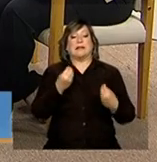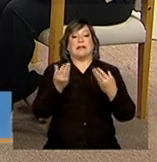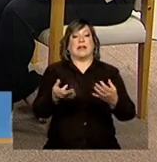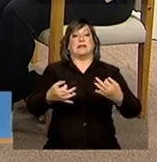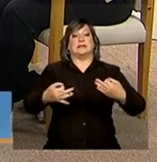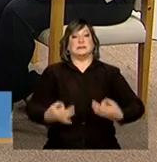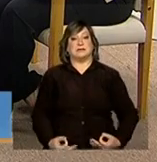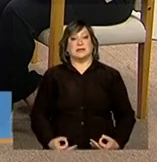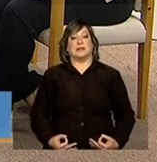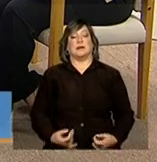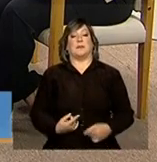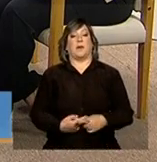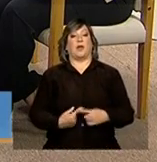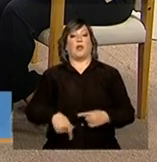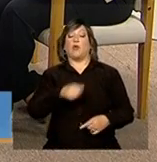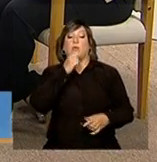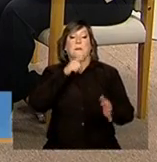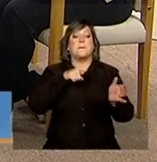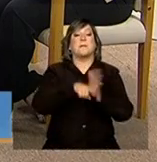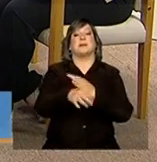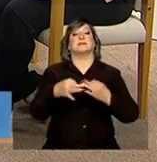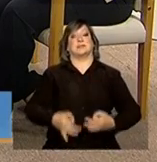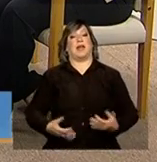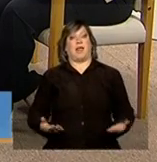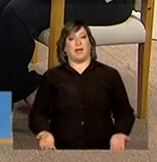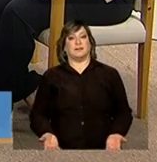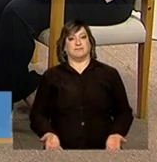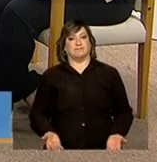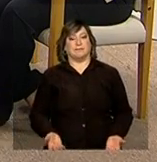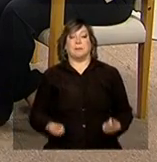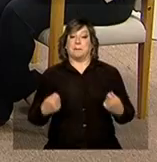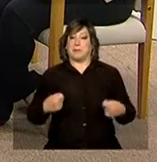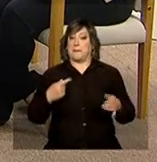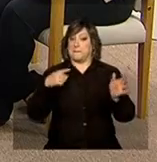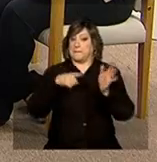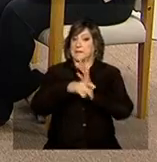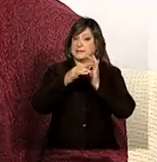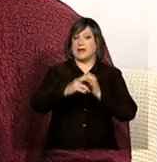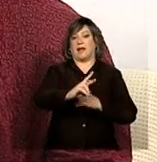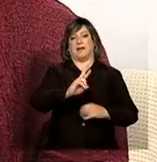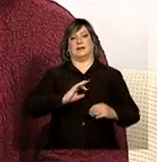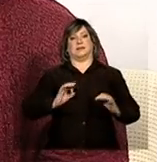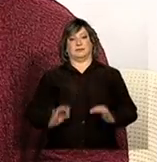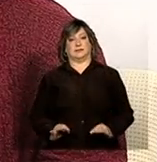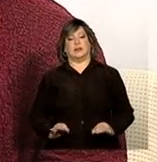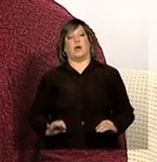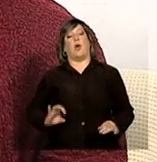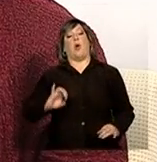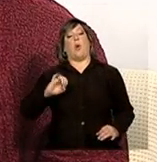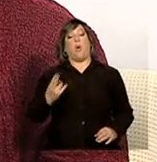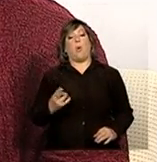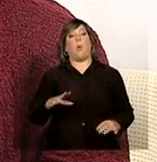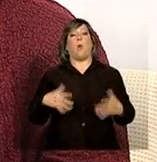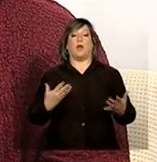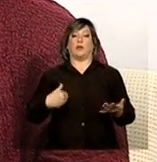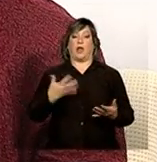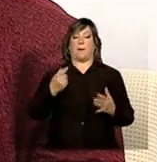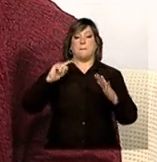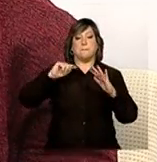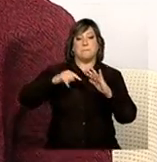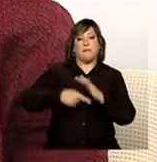nós também não perguntamos corretamente. Ou quando a gente quer aprofundar alguma coisa, nós